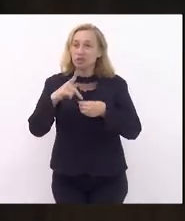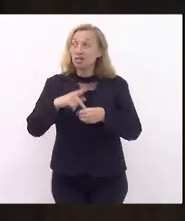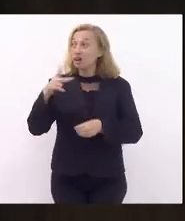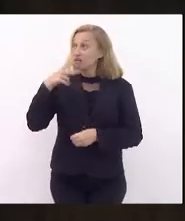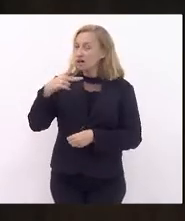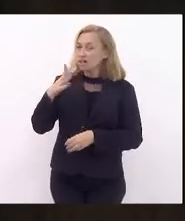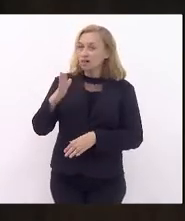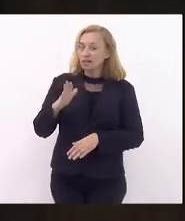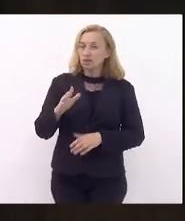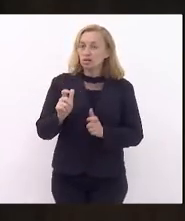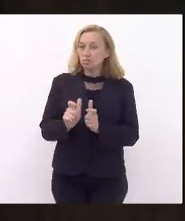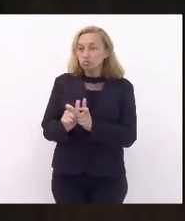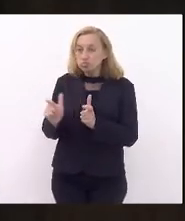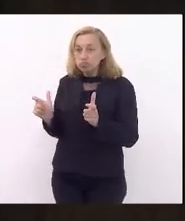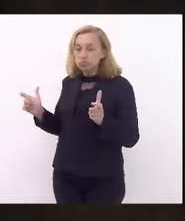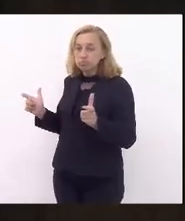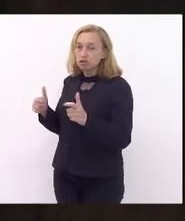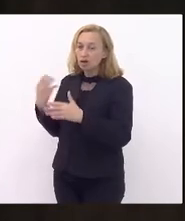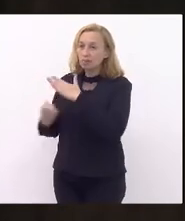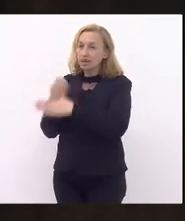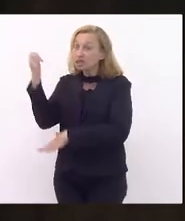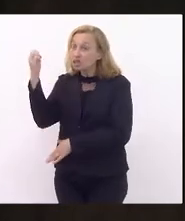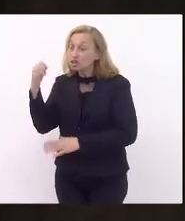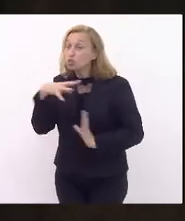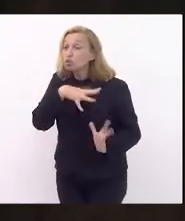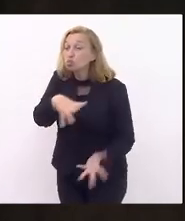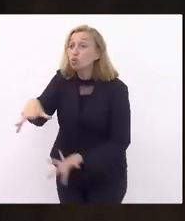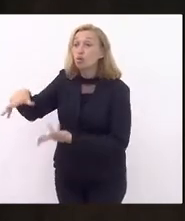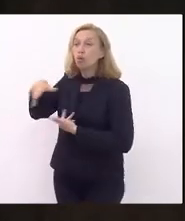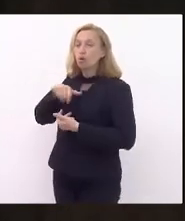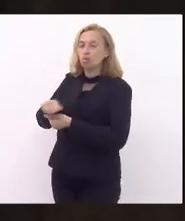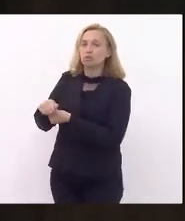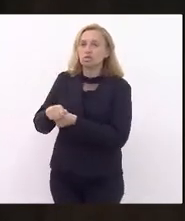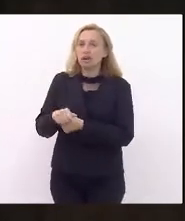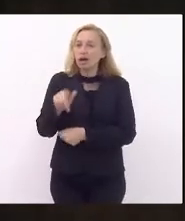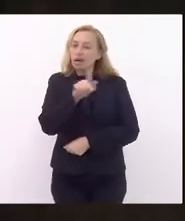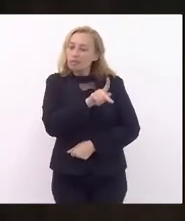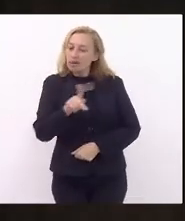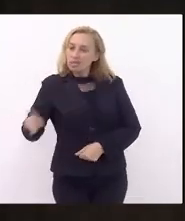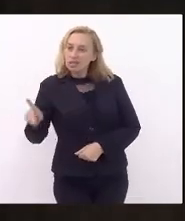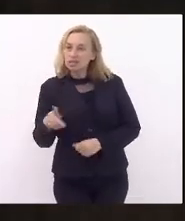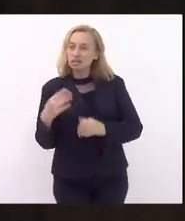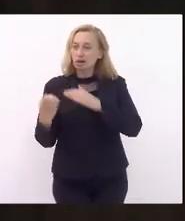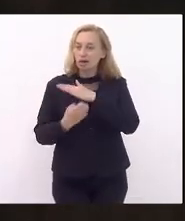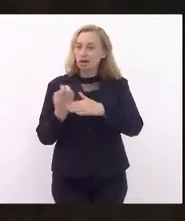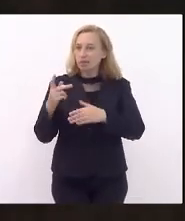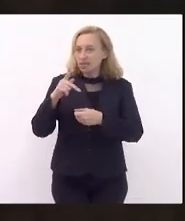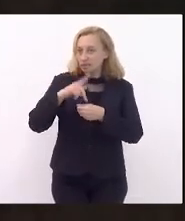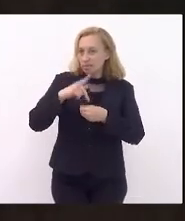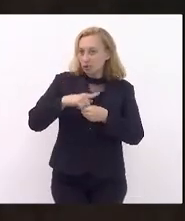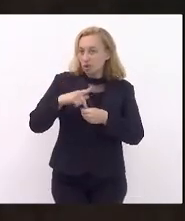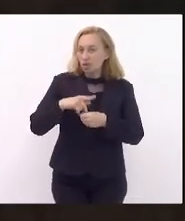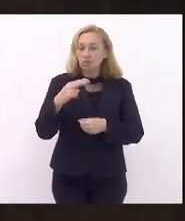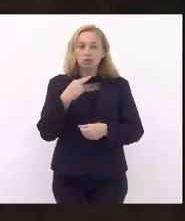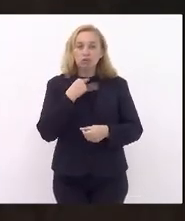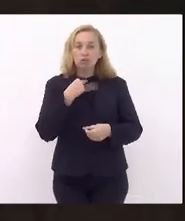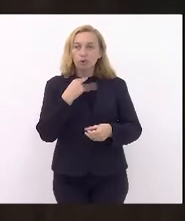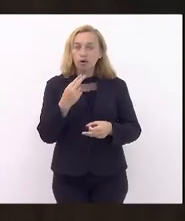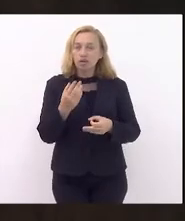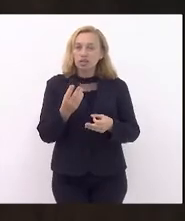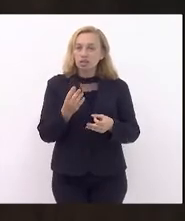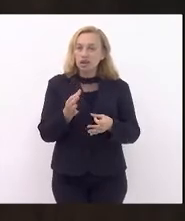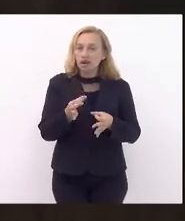uma das maiores empresas do mundo. A presidência da Petrobras não pode se converter num programa de trainee. trainee.